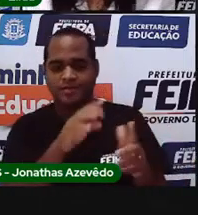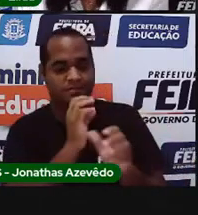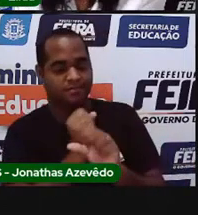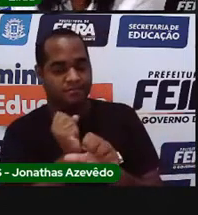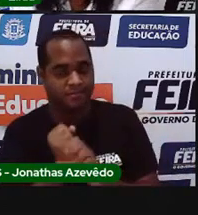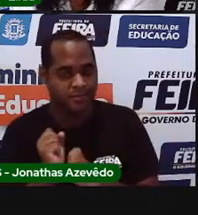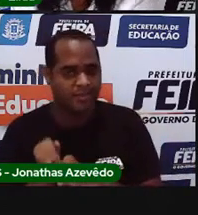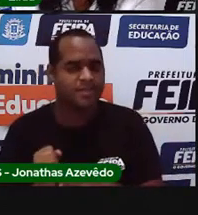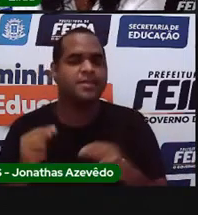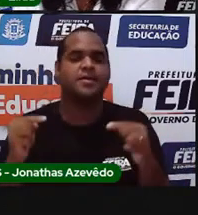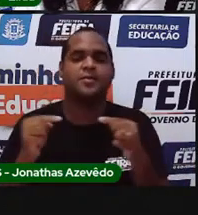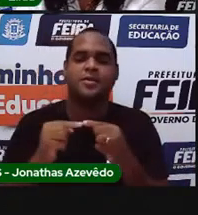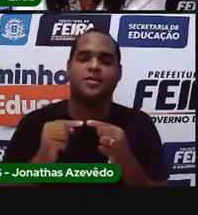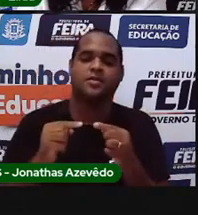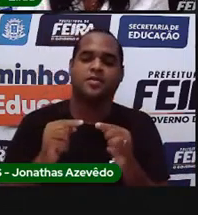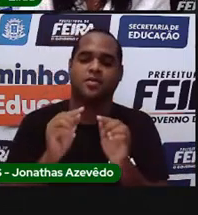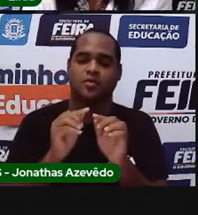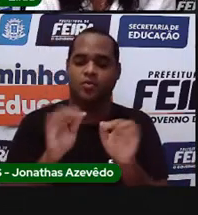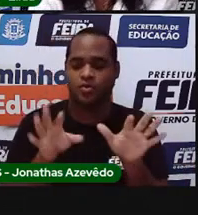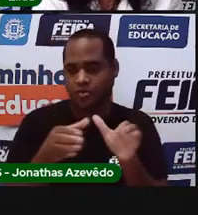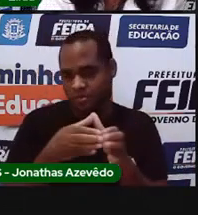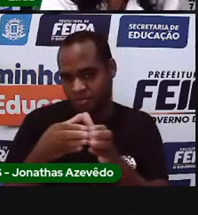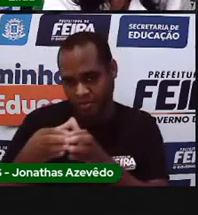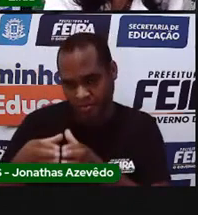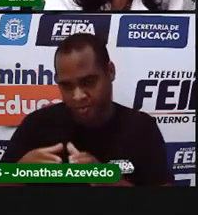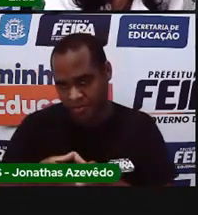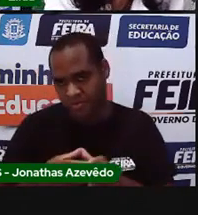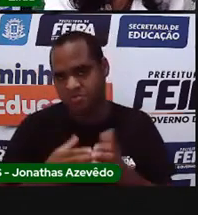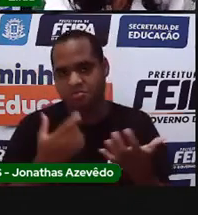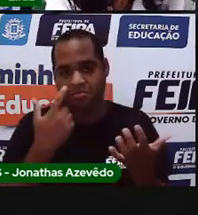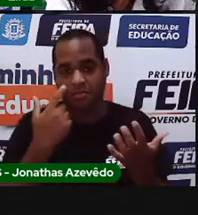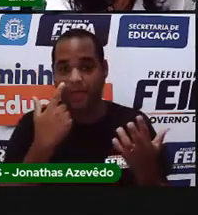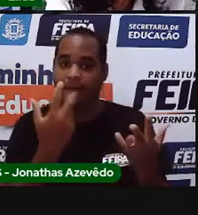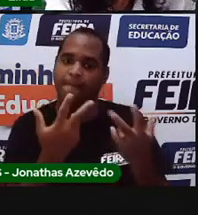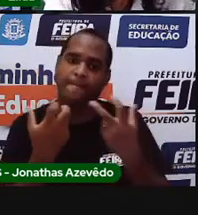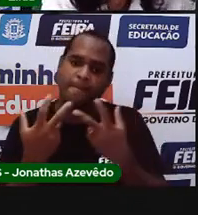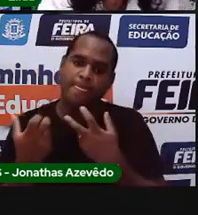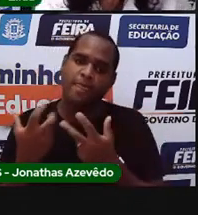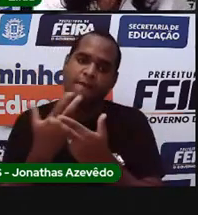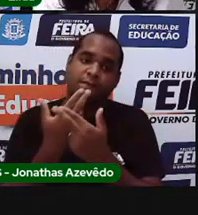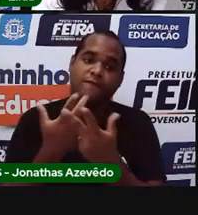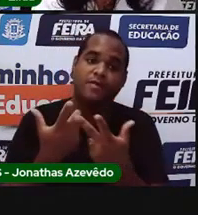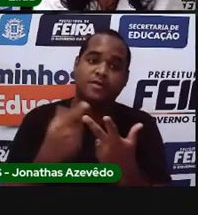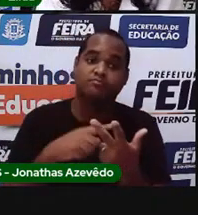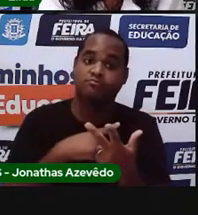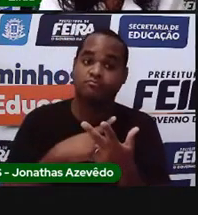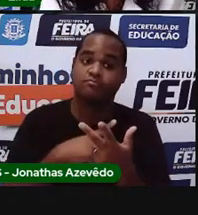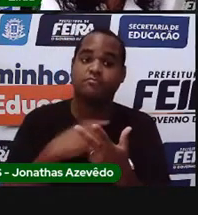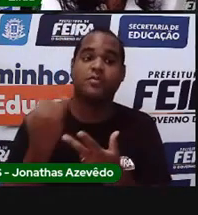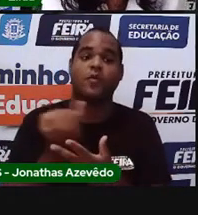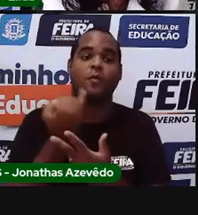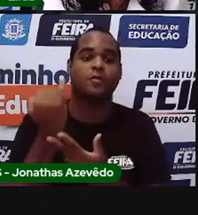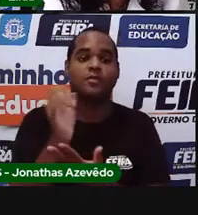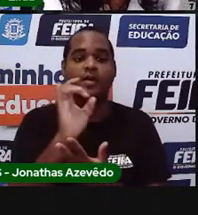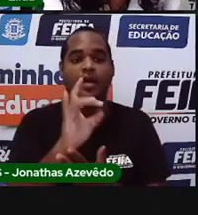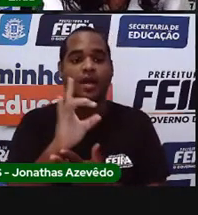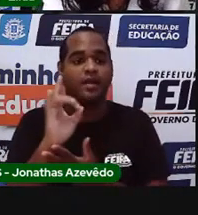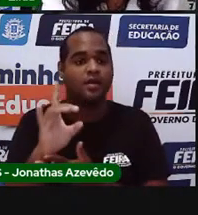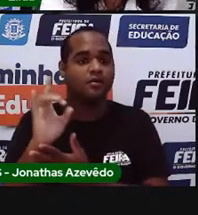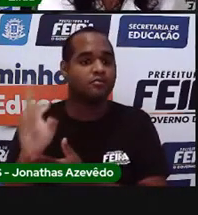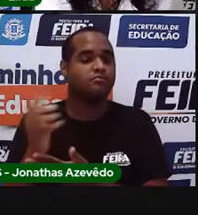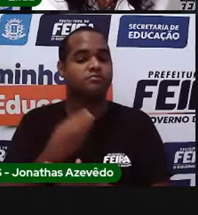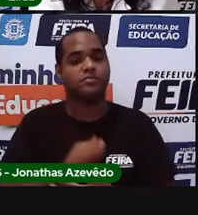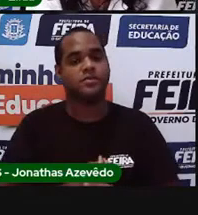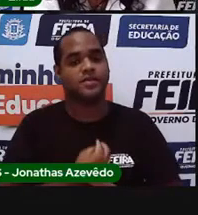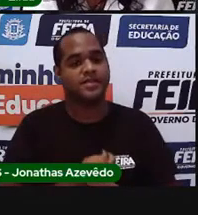e agrupar e vamos ver quantos tem de cada tipo.